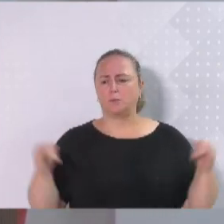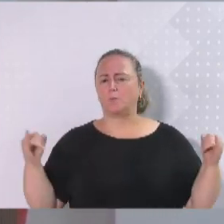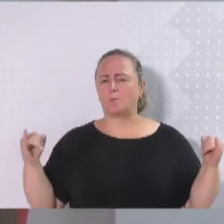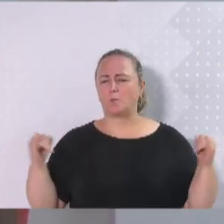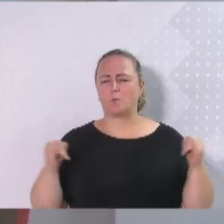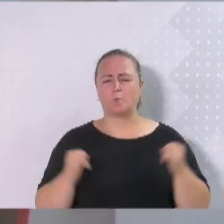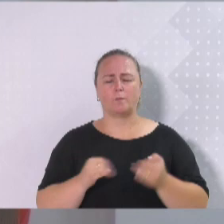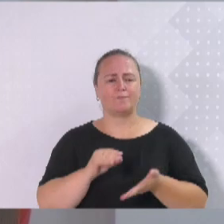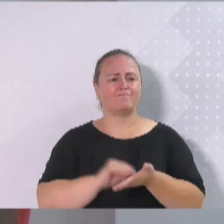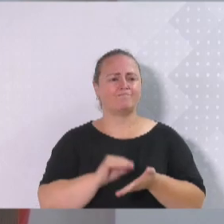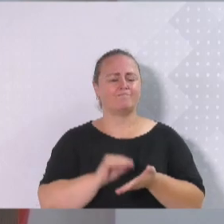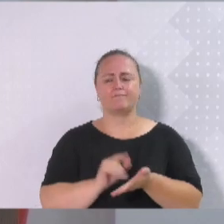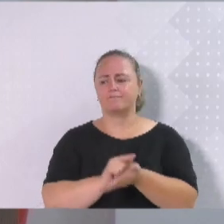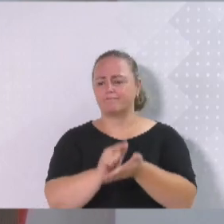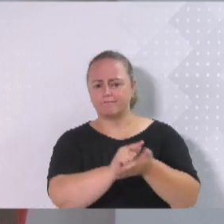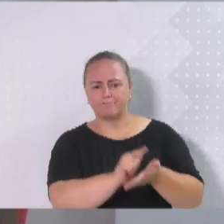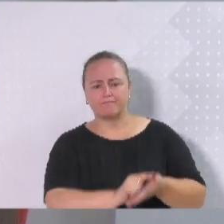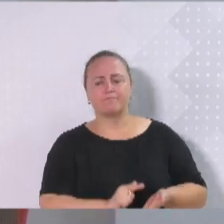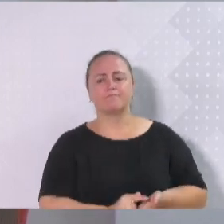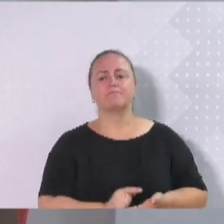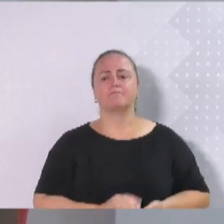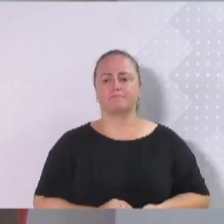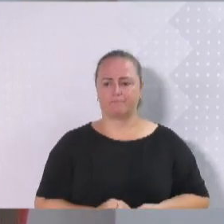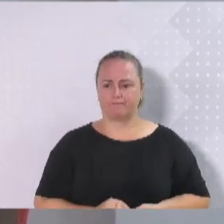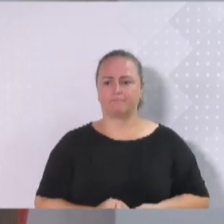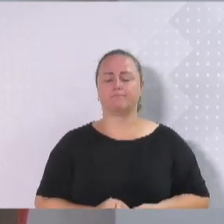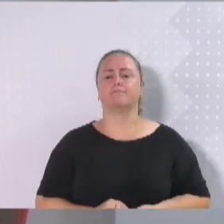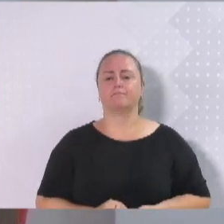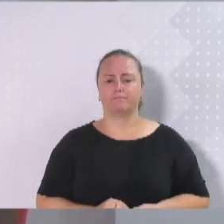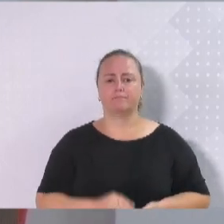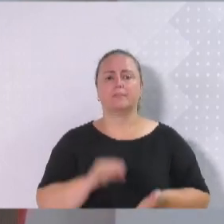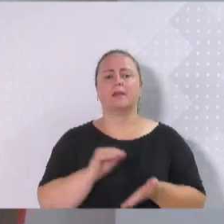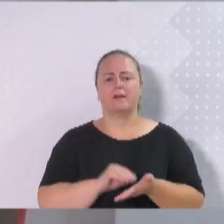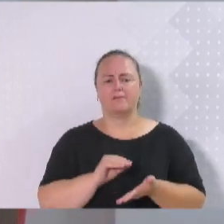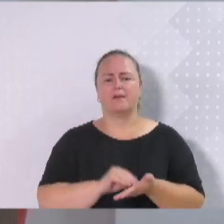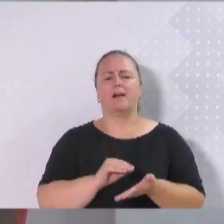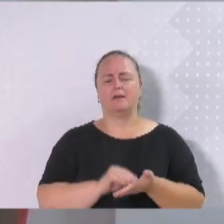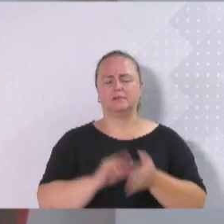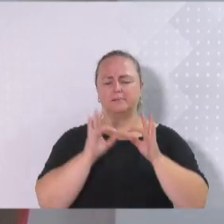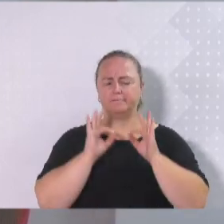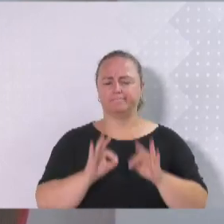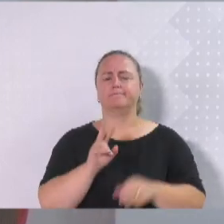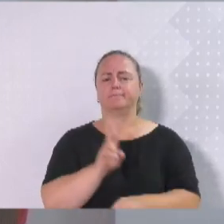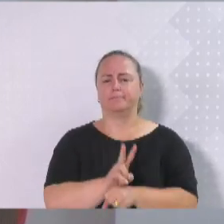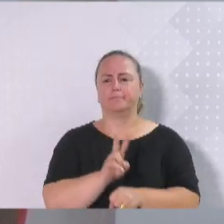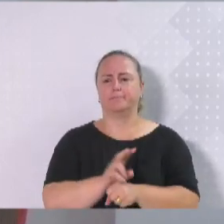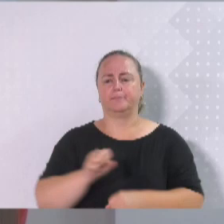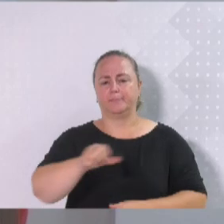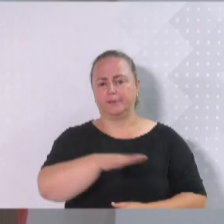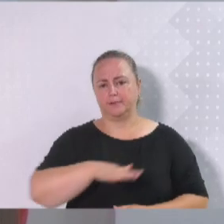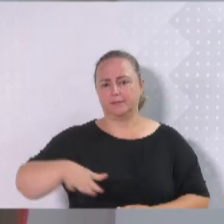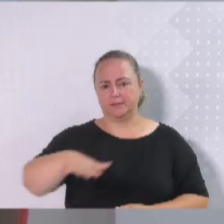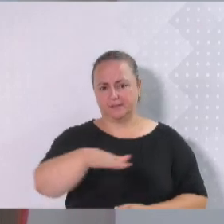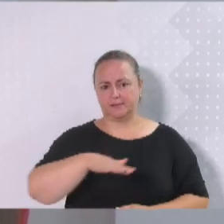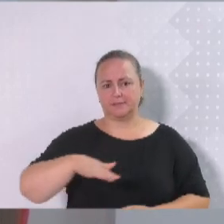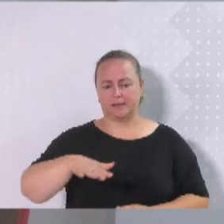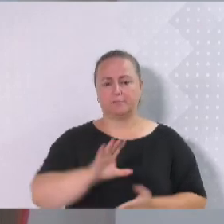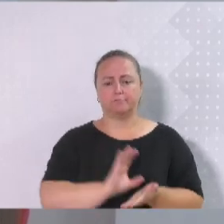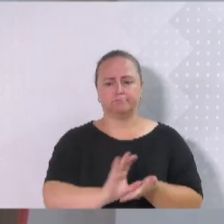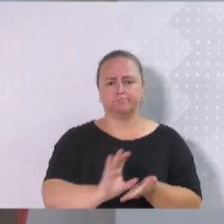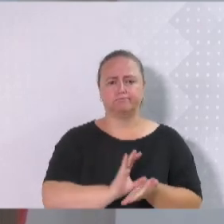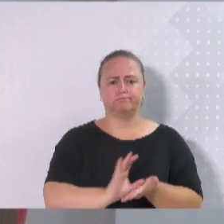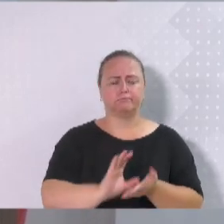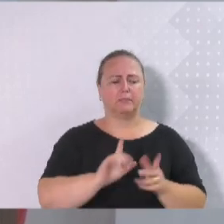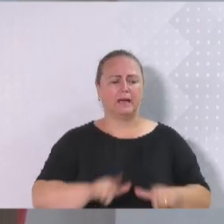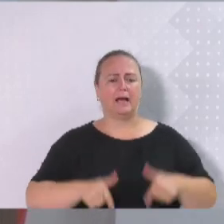saneamento, reafirmam a falta da consistência da política de proteção social, com repasse às ações insuficientes para